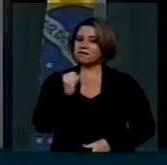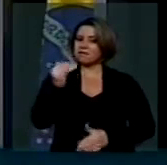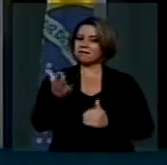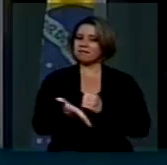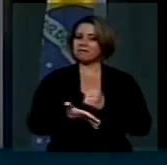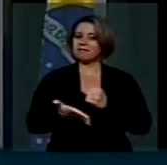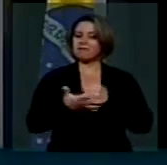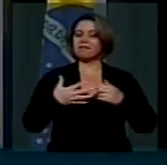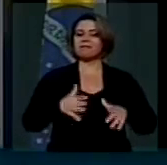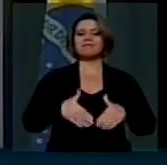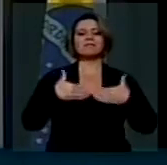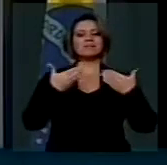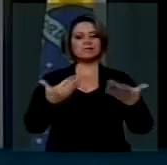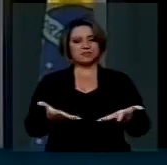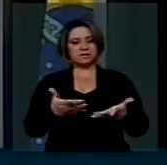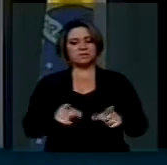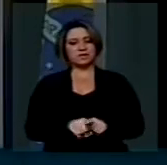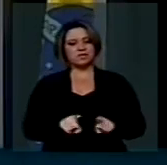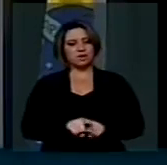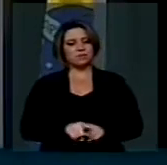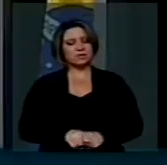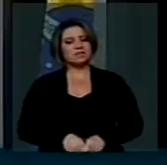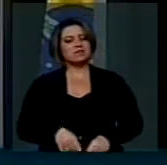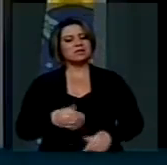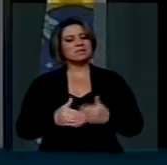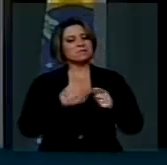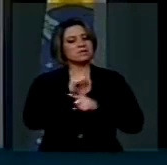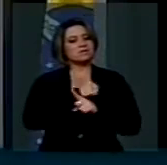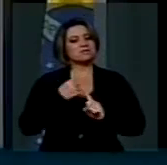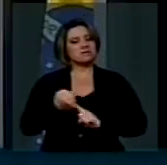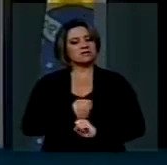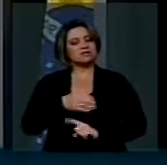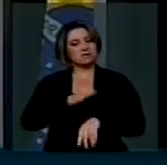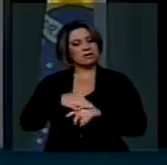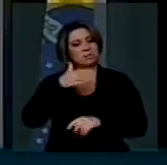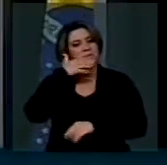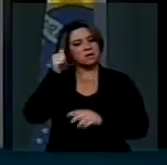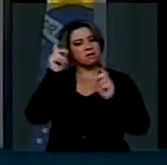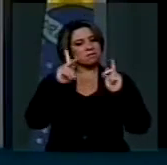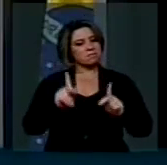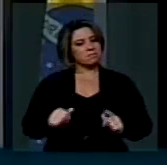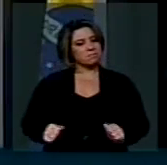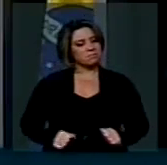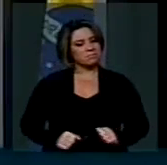base da formação de uma civilização, de uma cidadania, de uma pátria. Muito obrigado, Sr. Presidente.